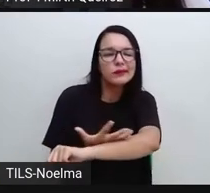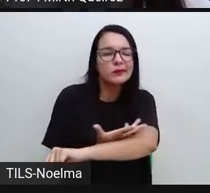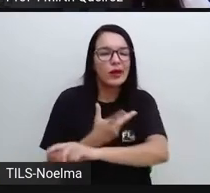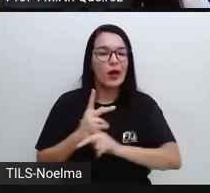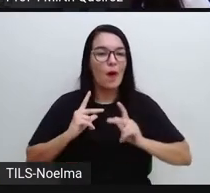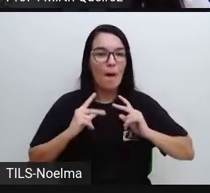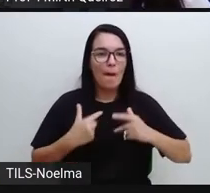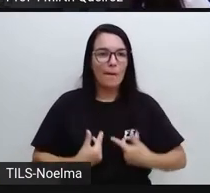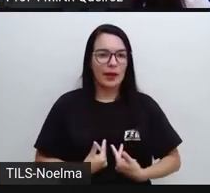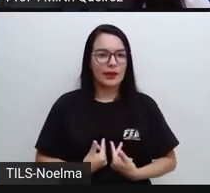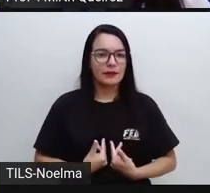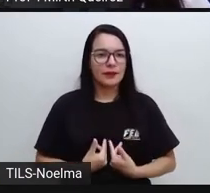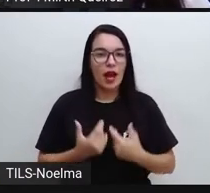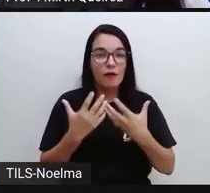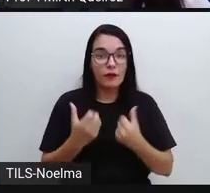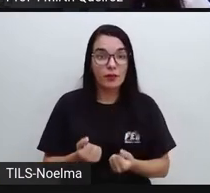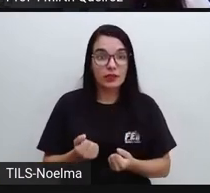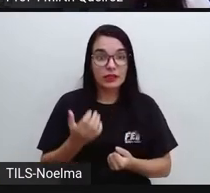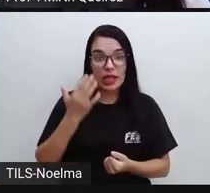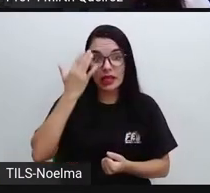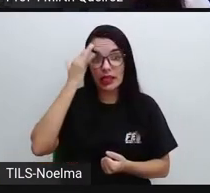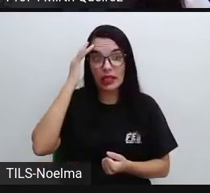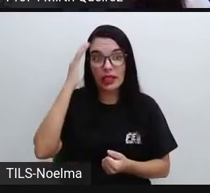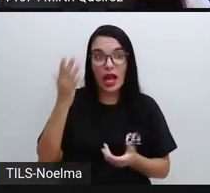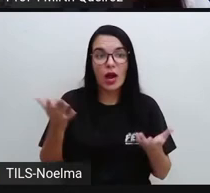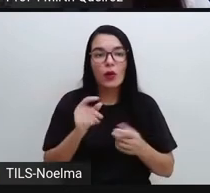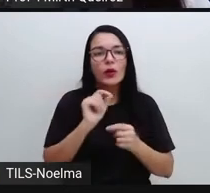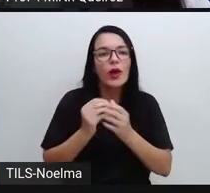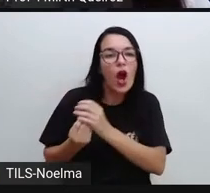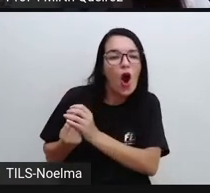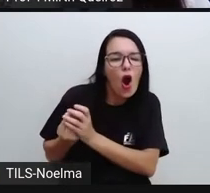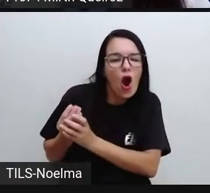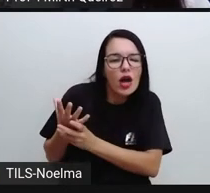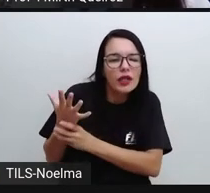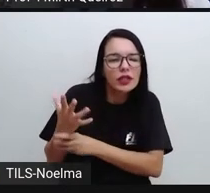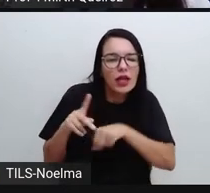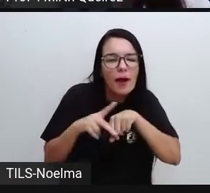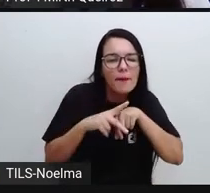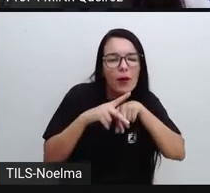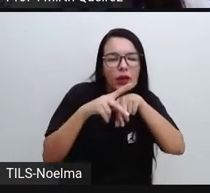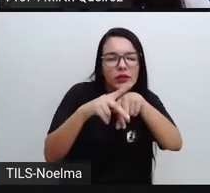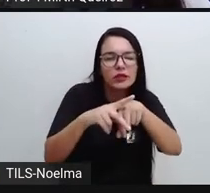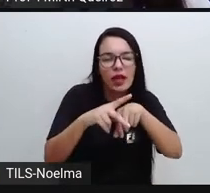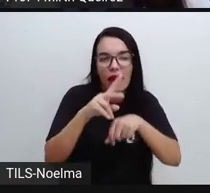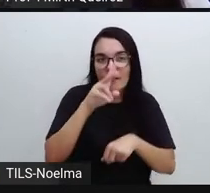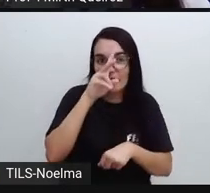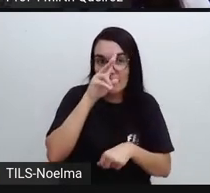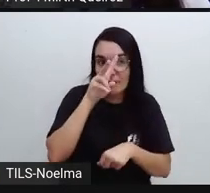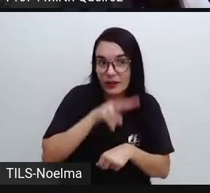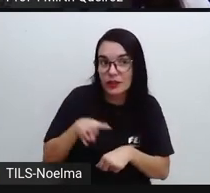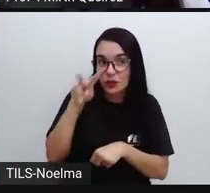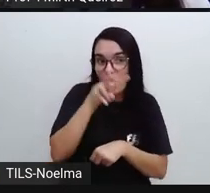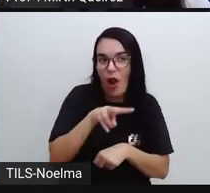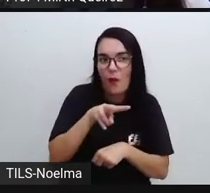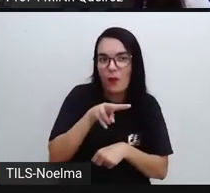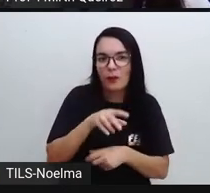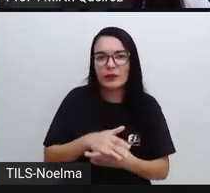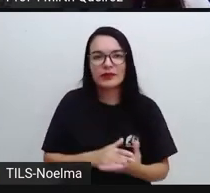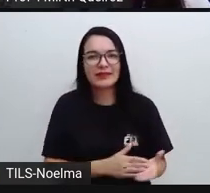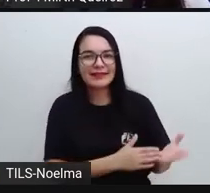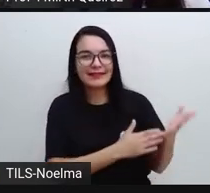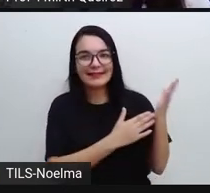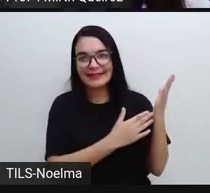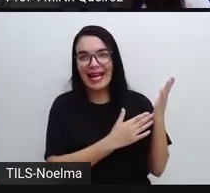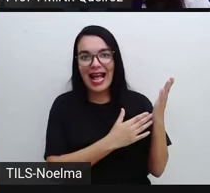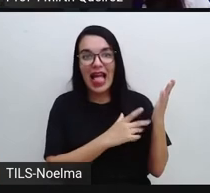Vamos conhecer um pouquinho agora sobre a origem e a história da poesia visual. A poesia visual que ganhou destaque